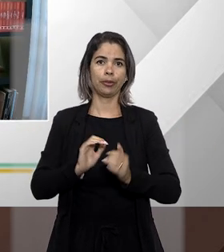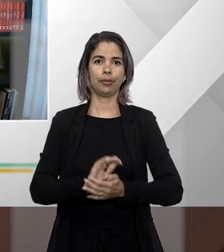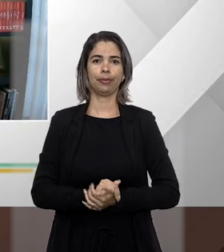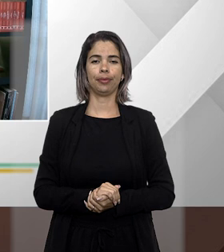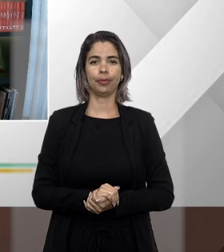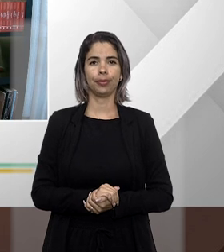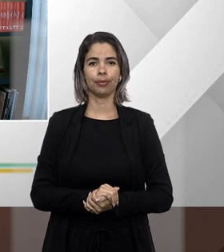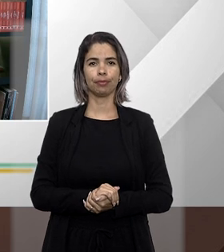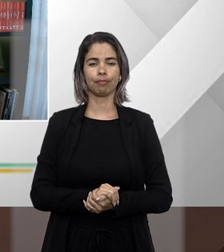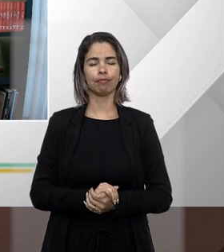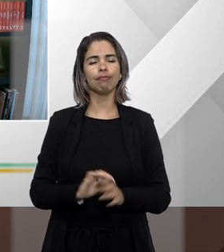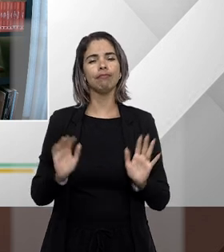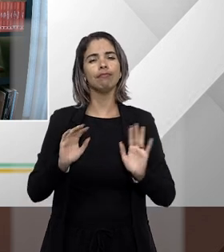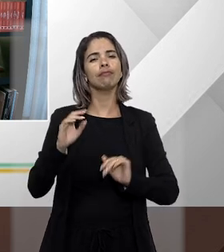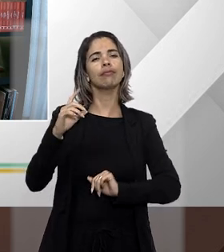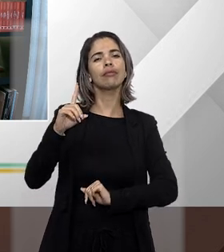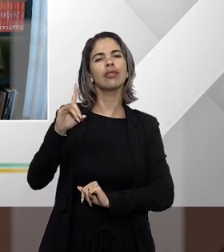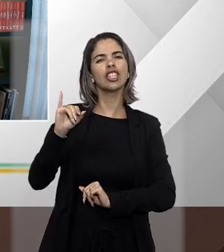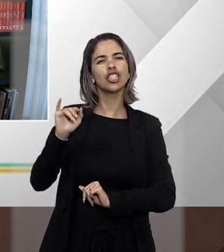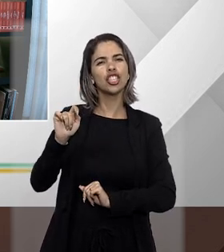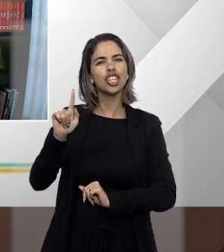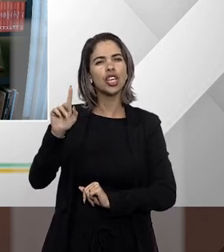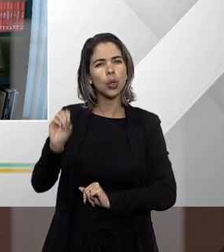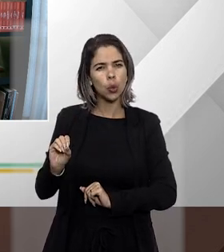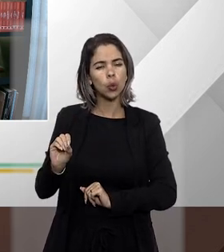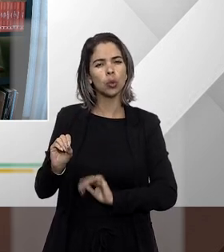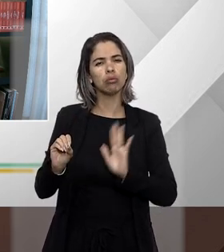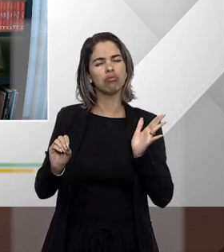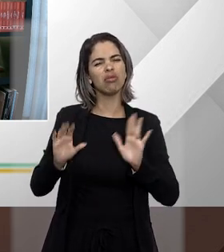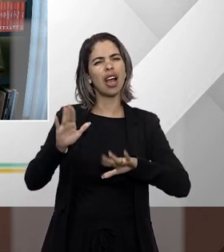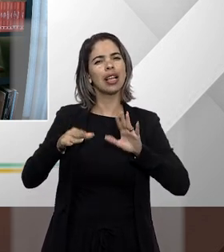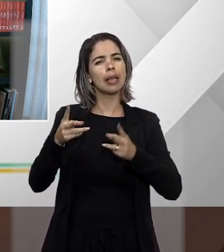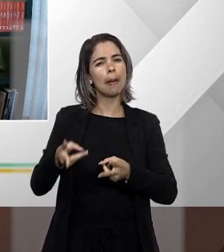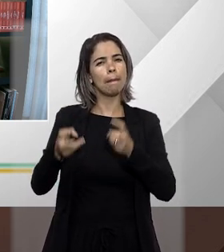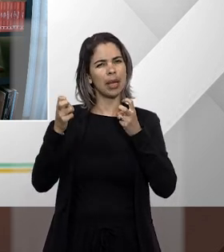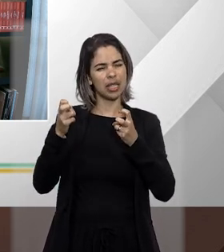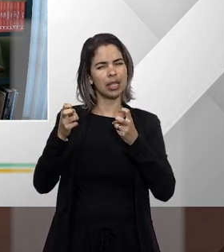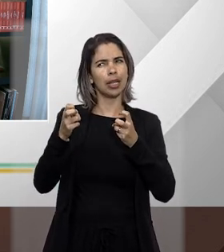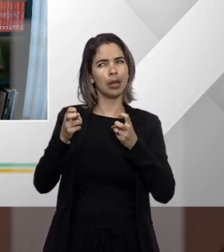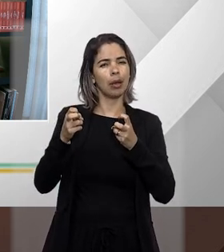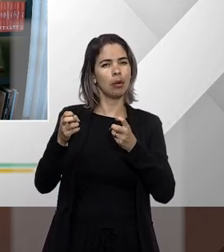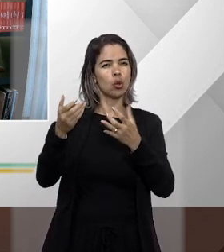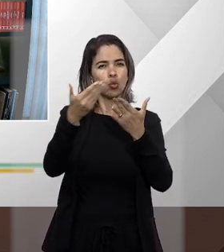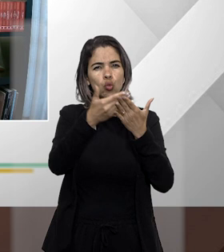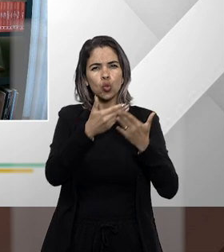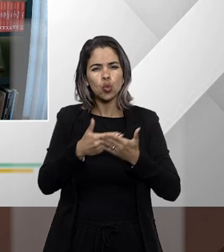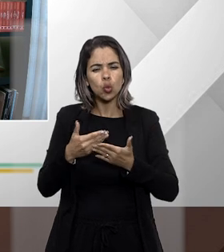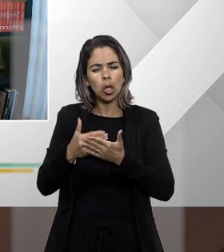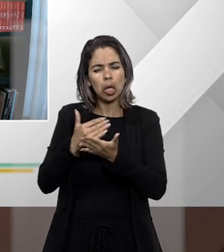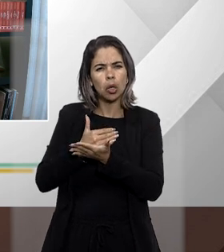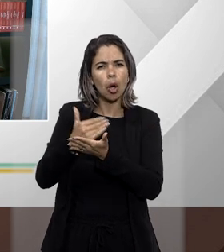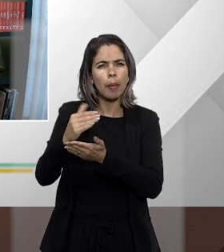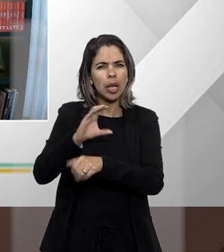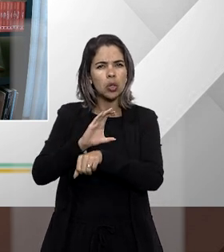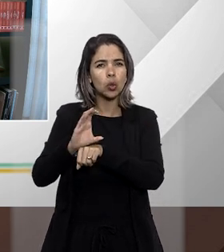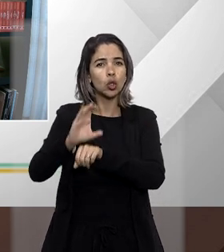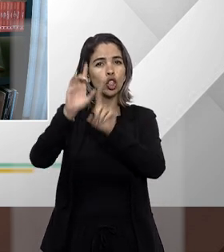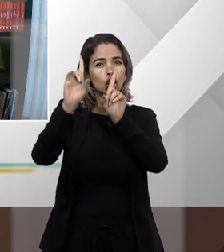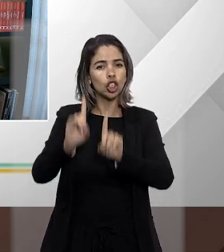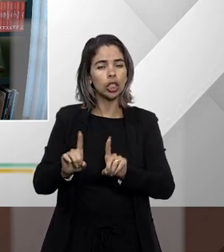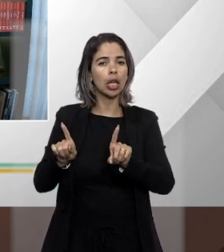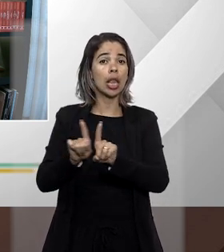é perceptível principalmente para o estudante que está iniciando o curso de direito enfim os concurseiros também eles